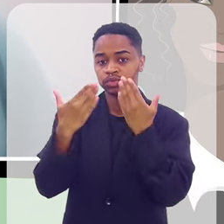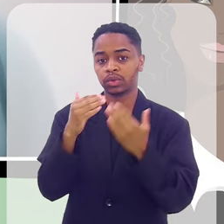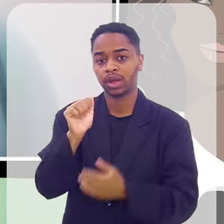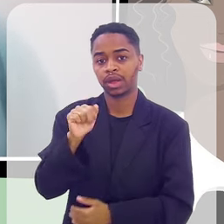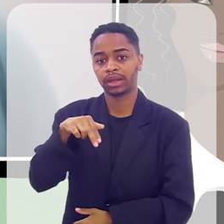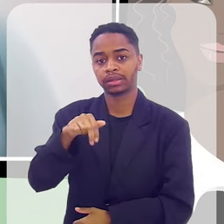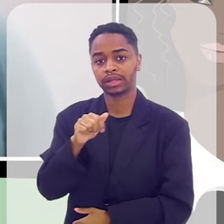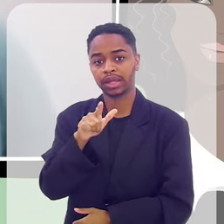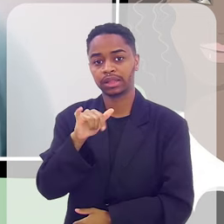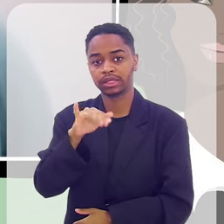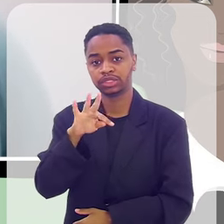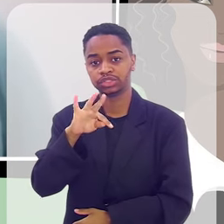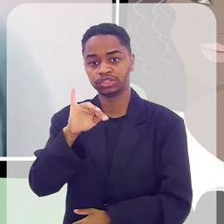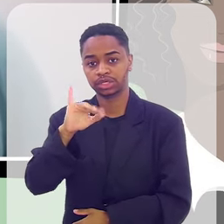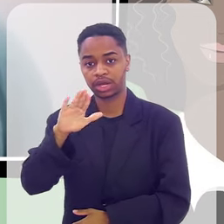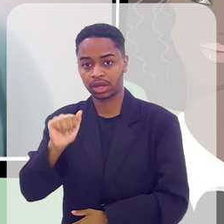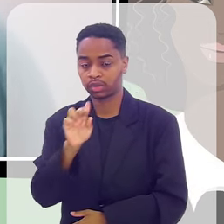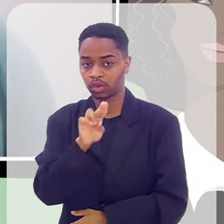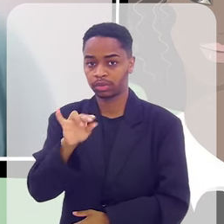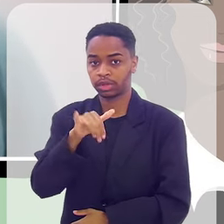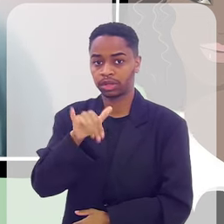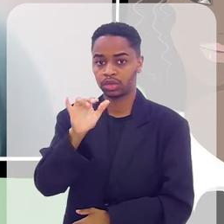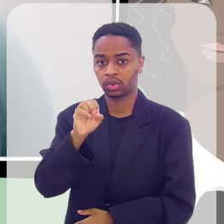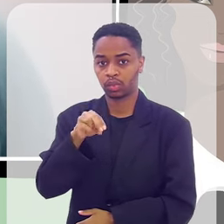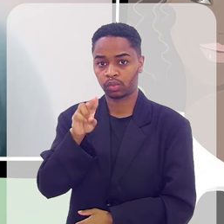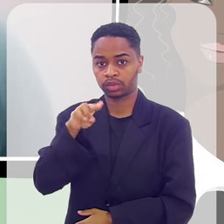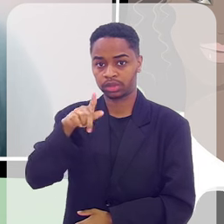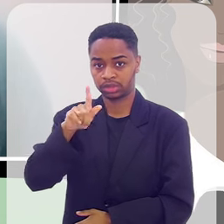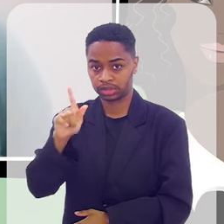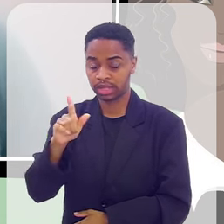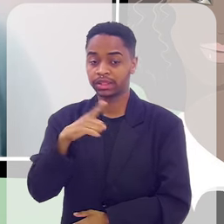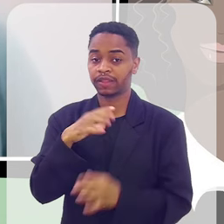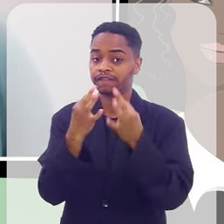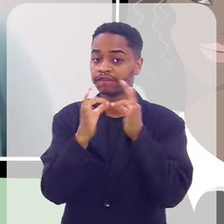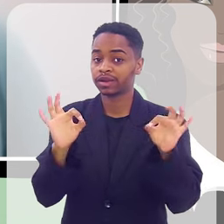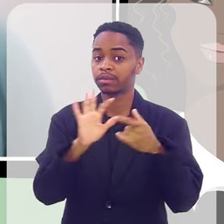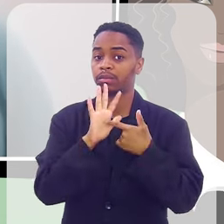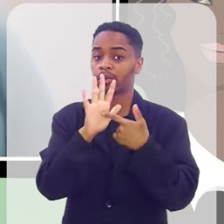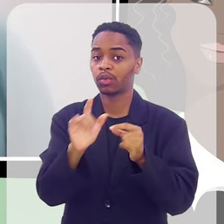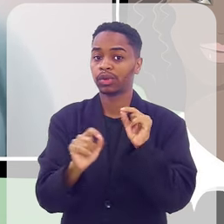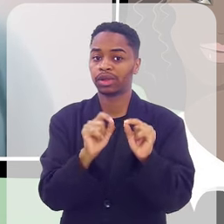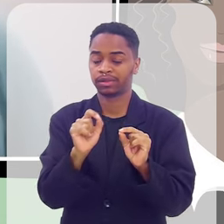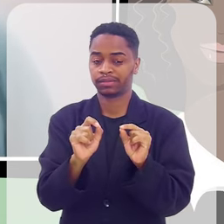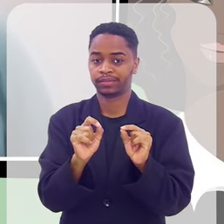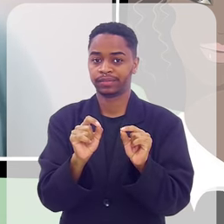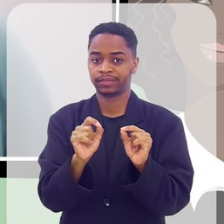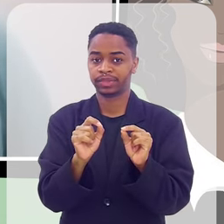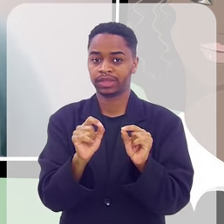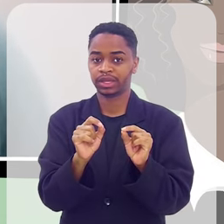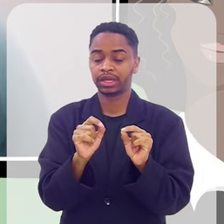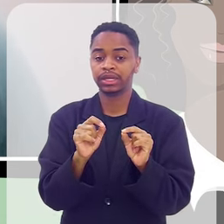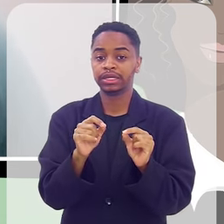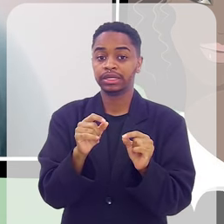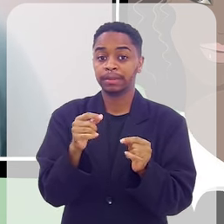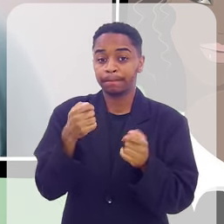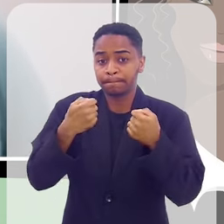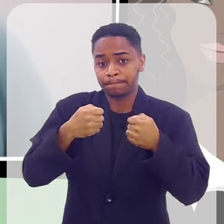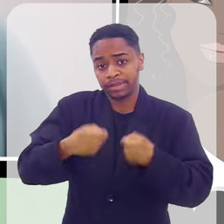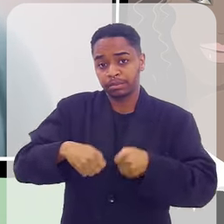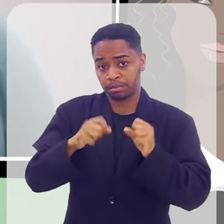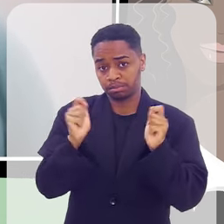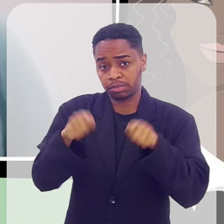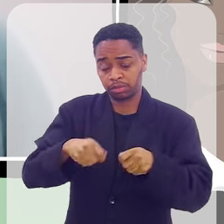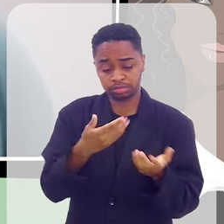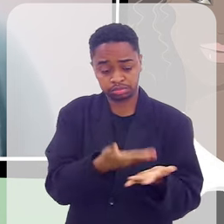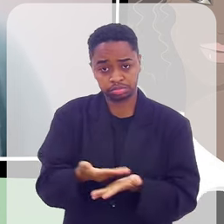analítica, é Jung, que ele tem uma frase que é literalmente cuidados paliativos, né? Estude todas as